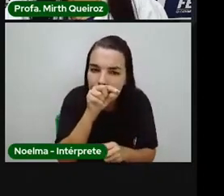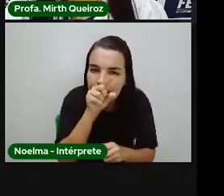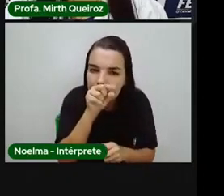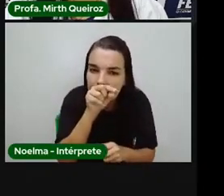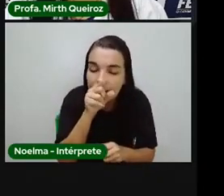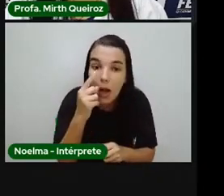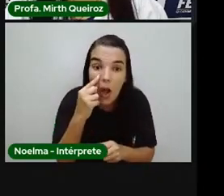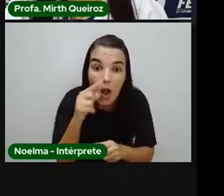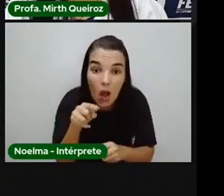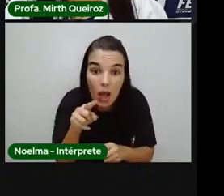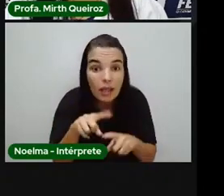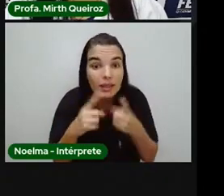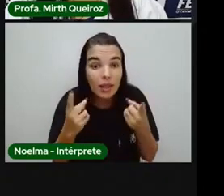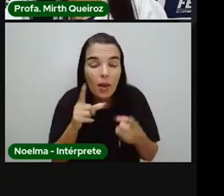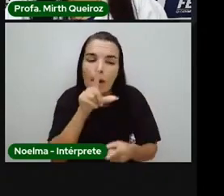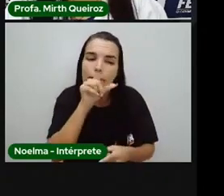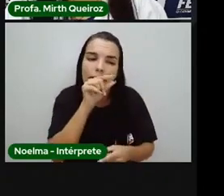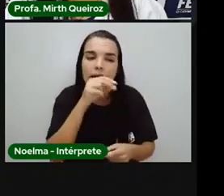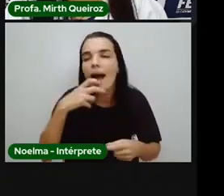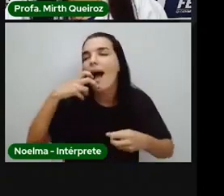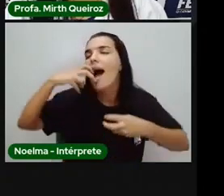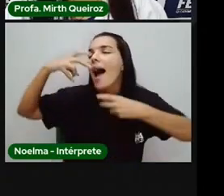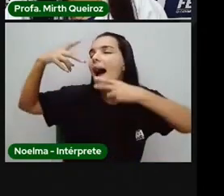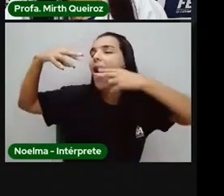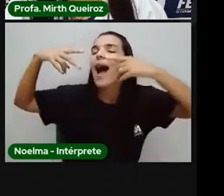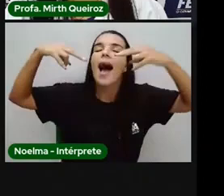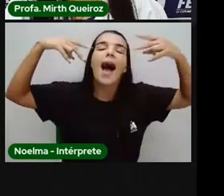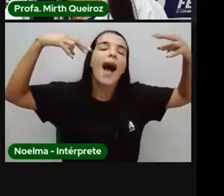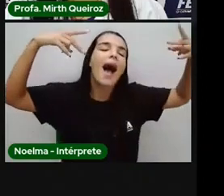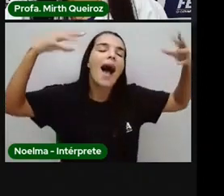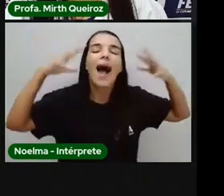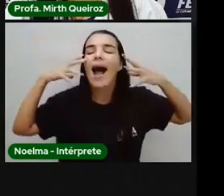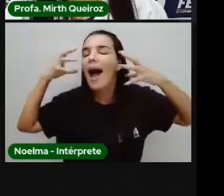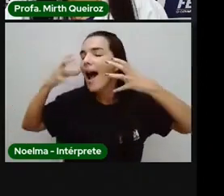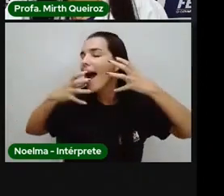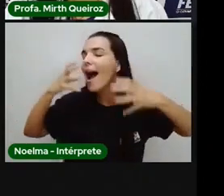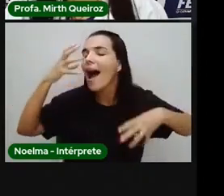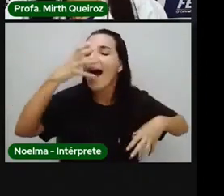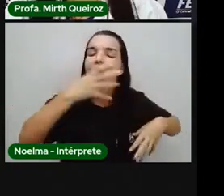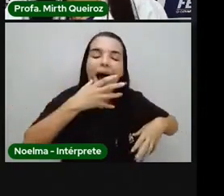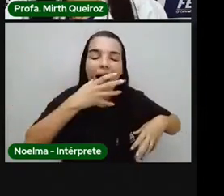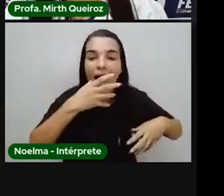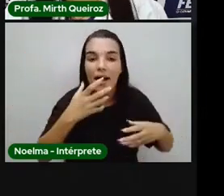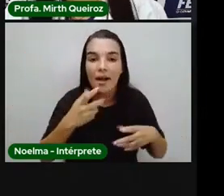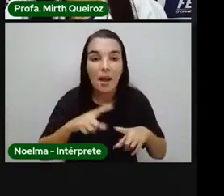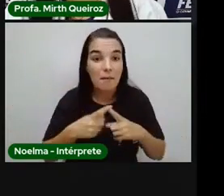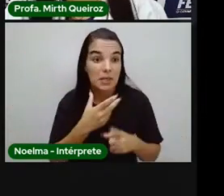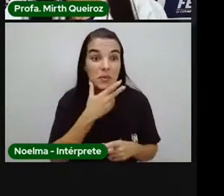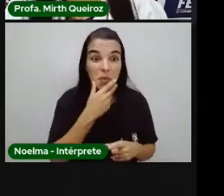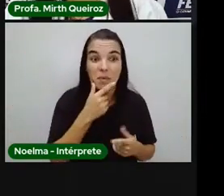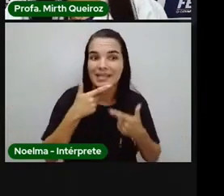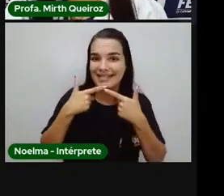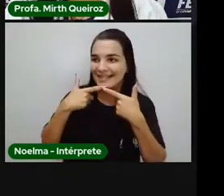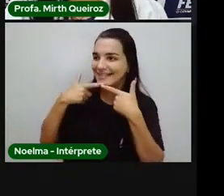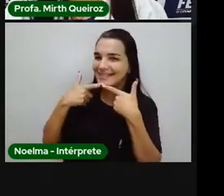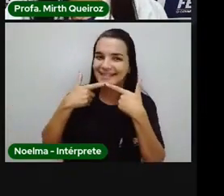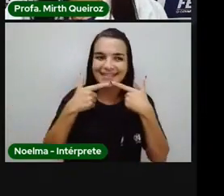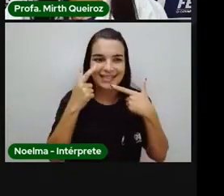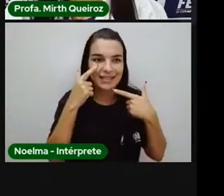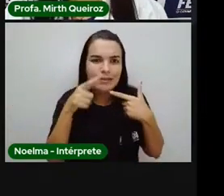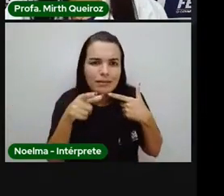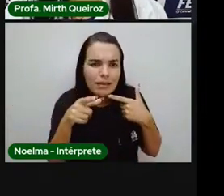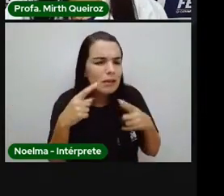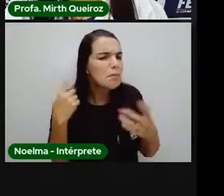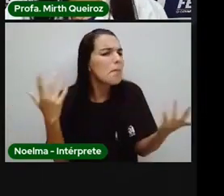ele está cantando. Será que esse passarinho está incomodando esse homem? Mas o homem está sorrindo. O que que ele quer